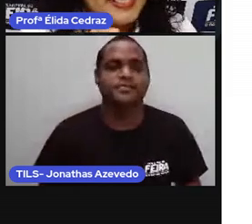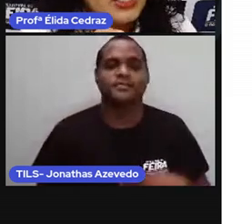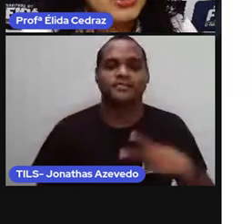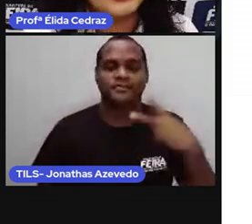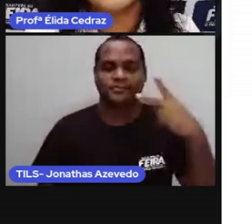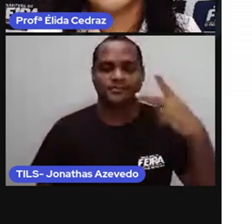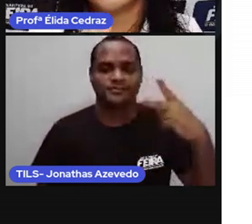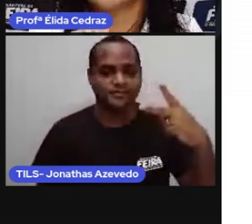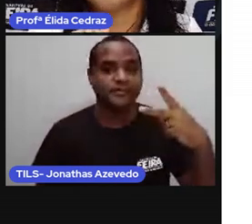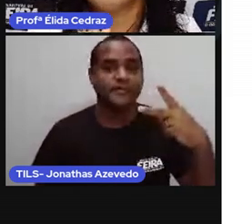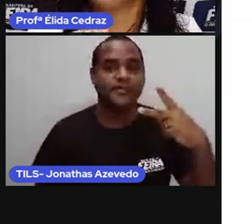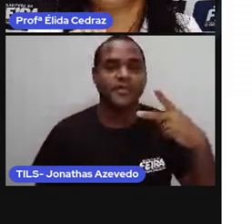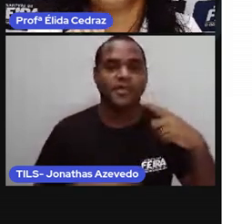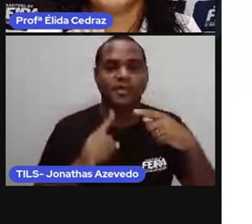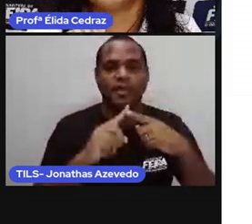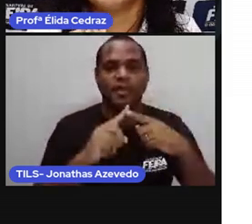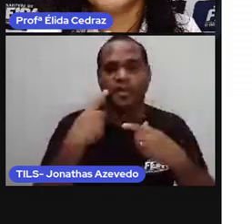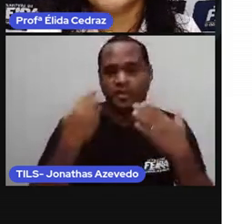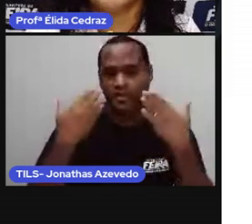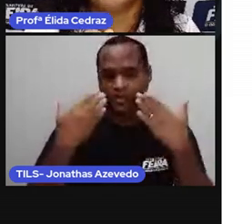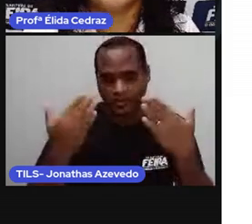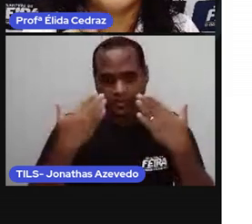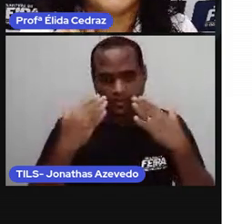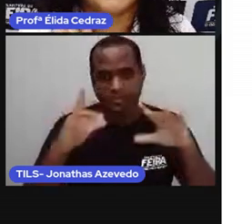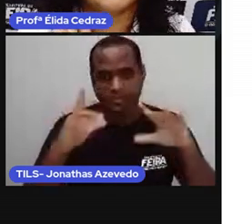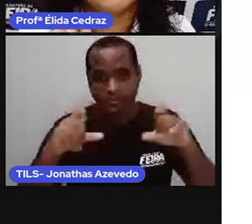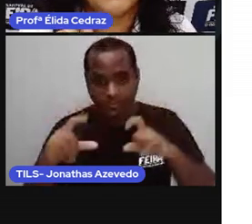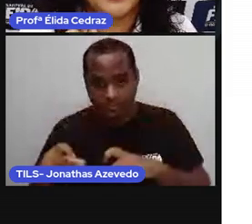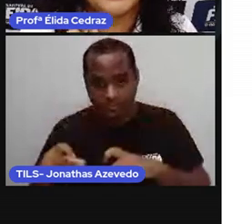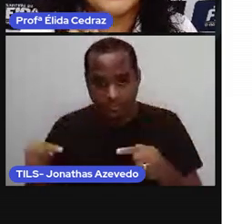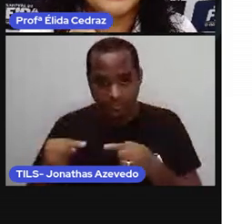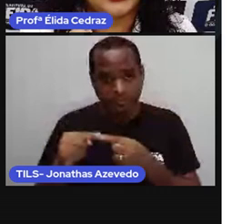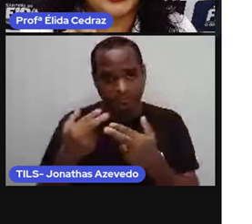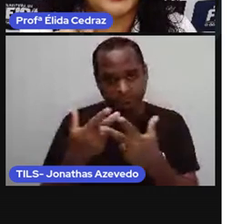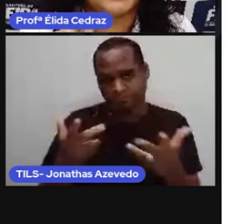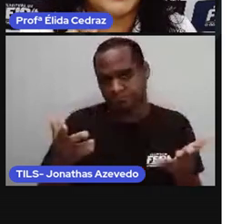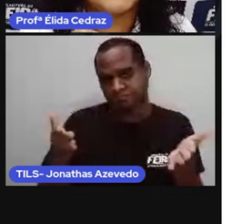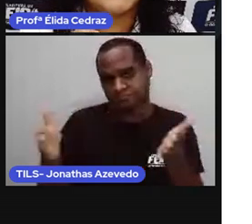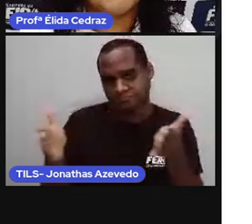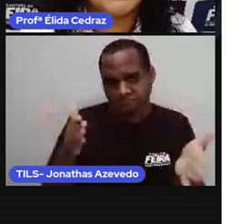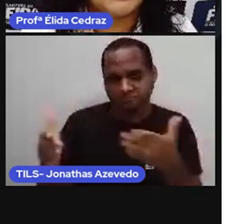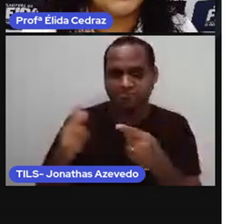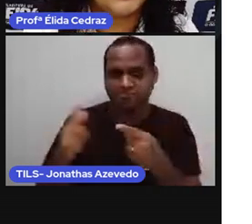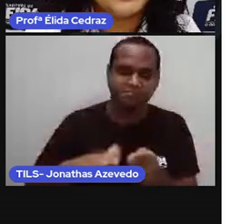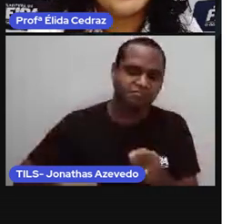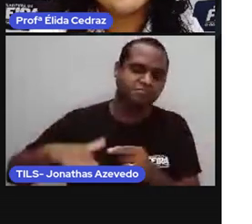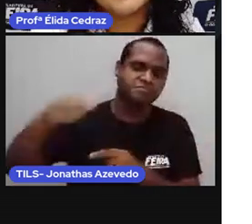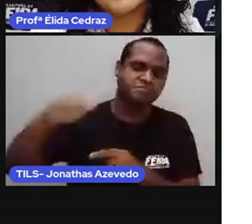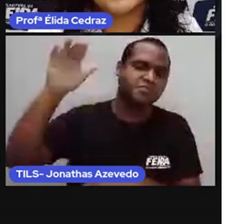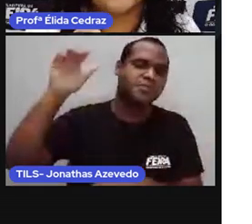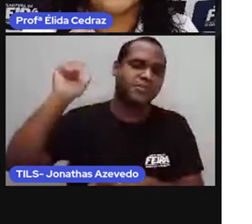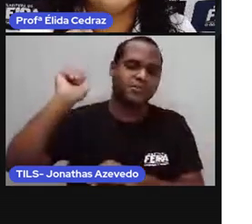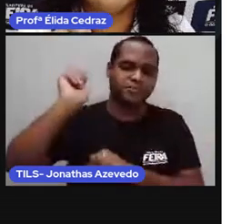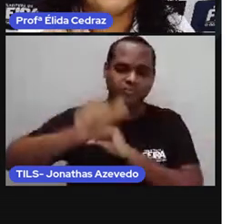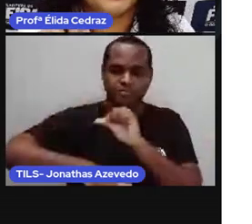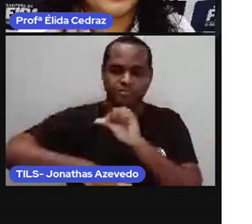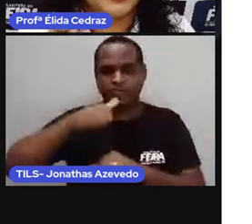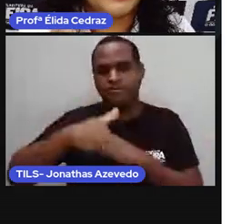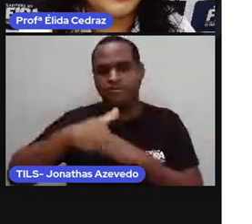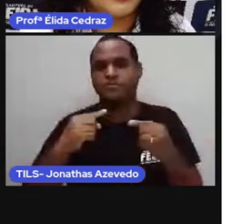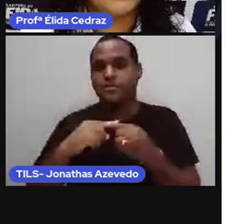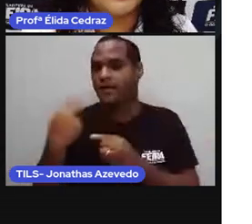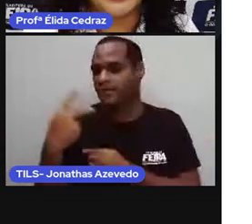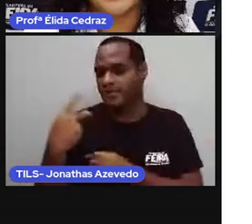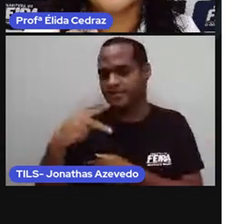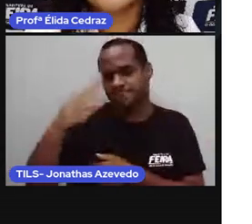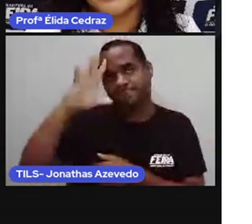Represente através de desenho as fases de crescimento desde quando você